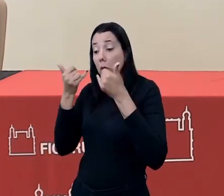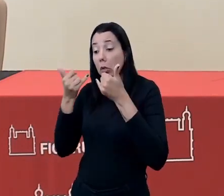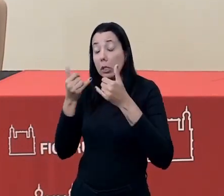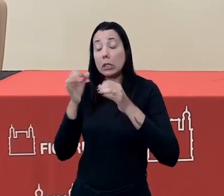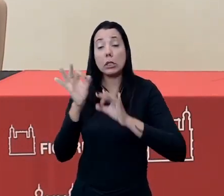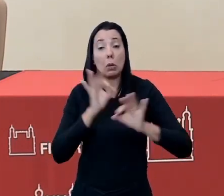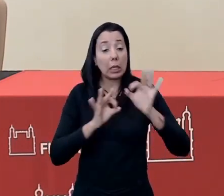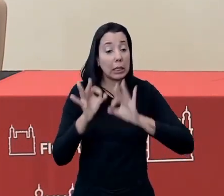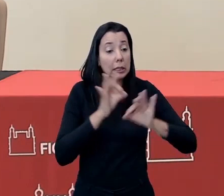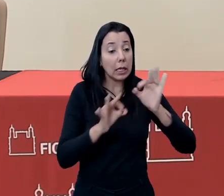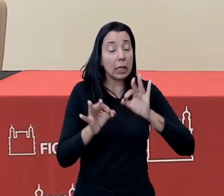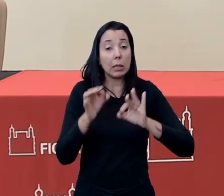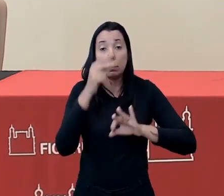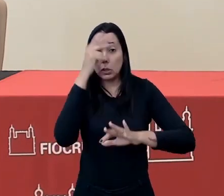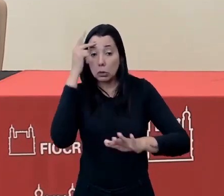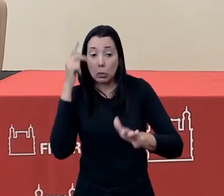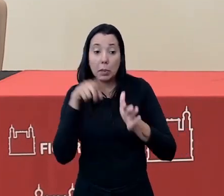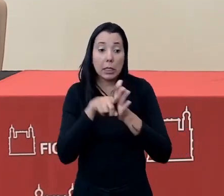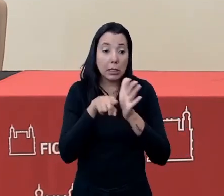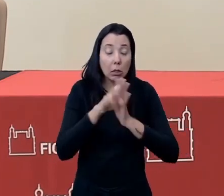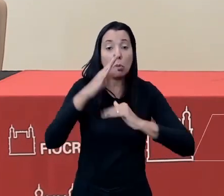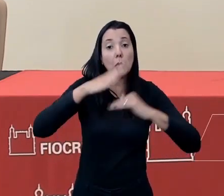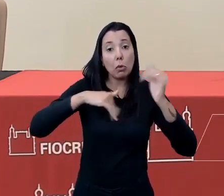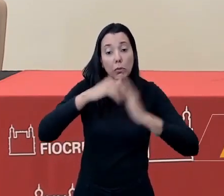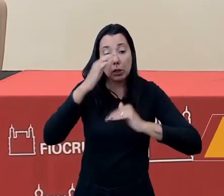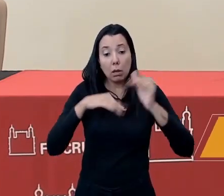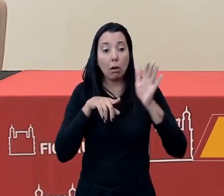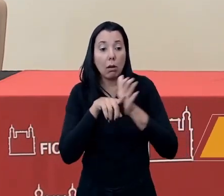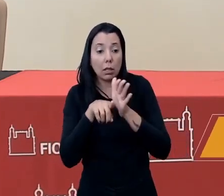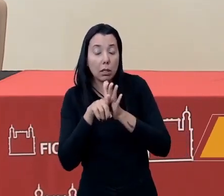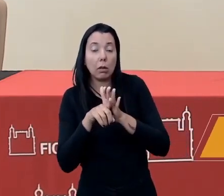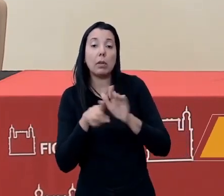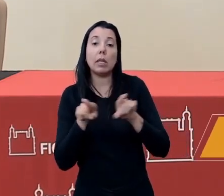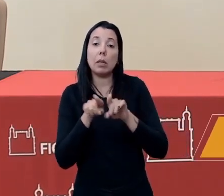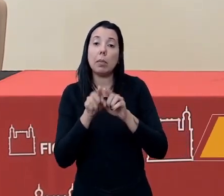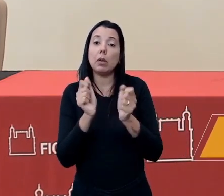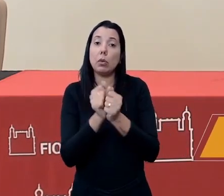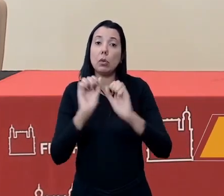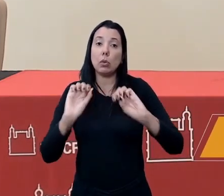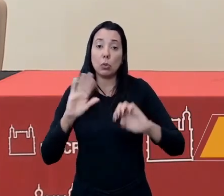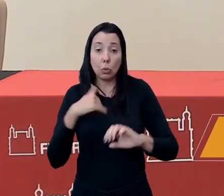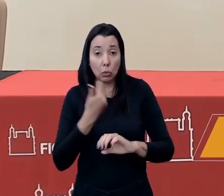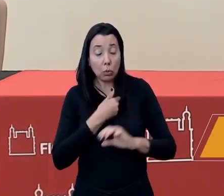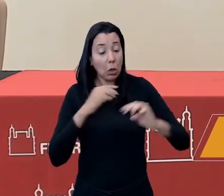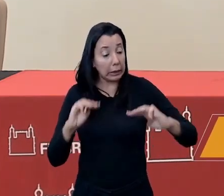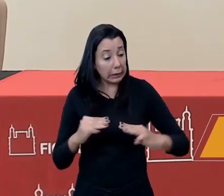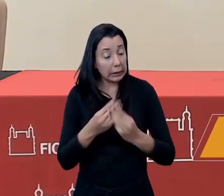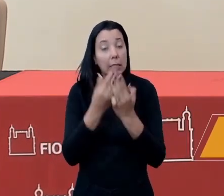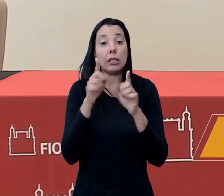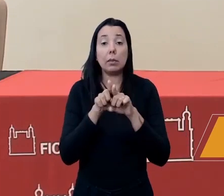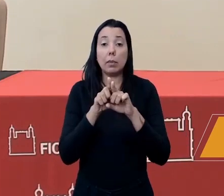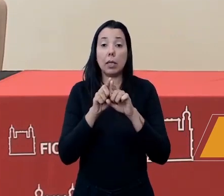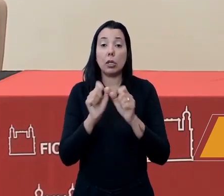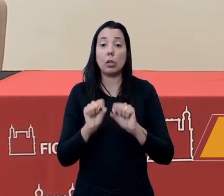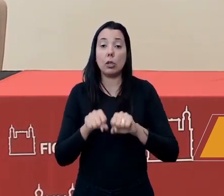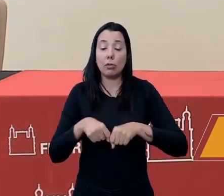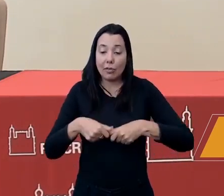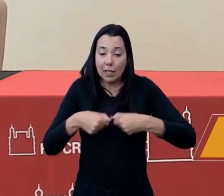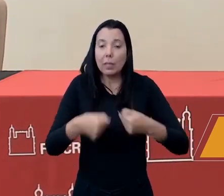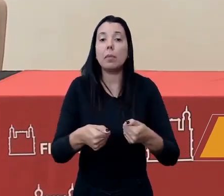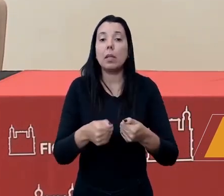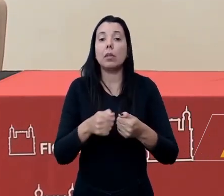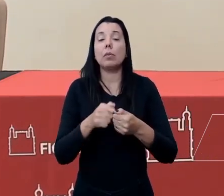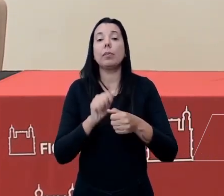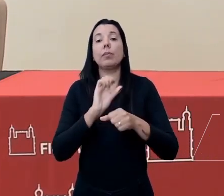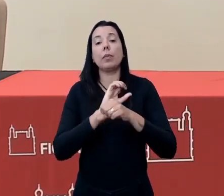pesquisadores da Fiocruz e das instituições que têm atuado conosco em rede para o enfrentamento da Covid. Então, além